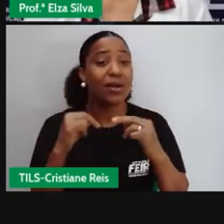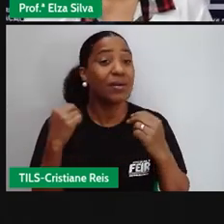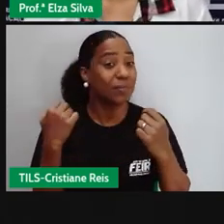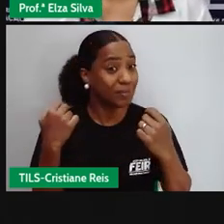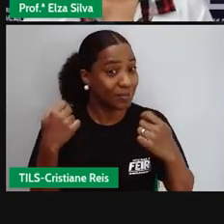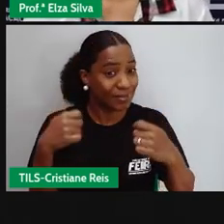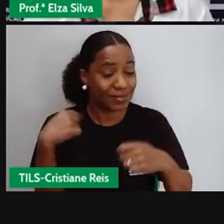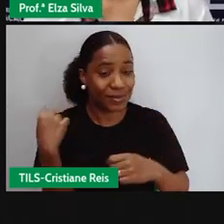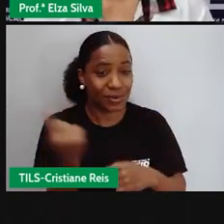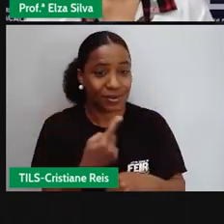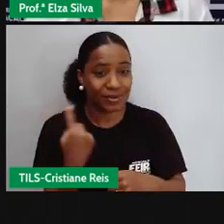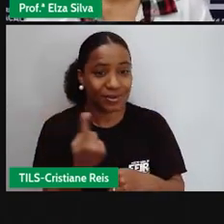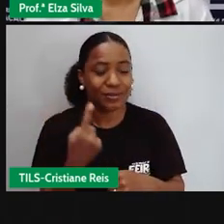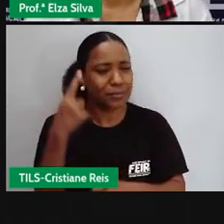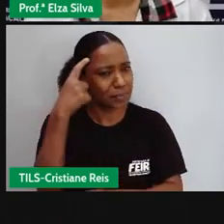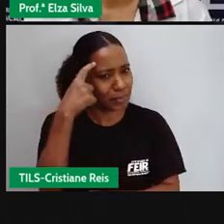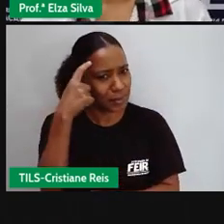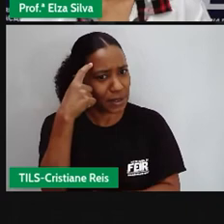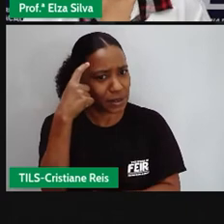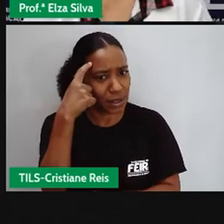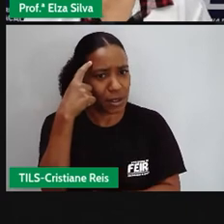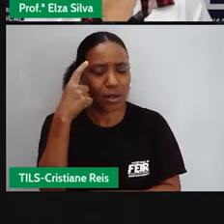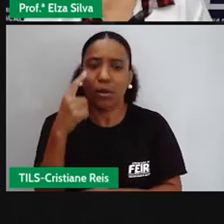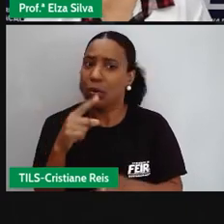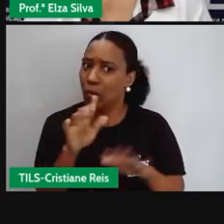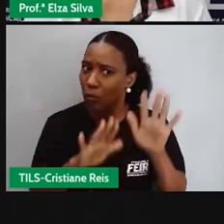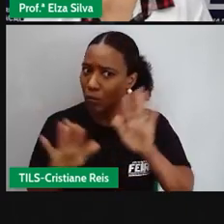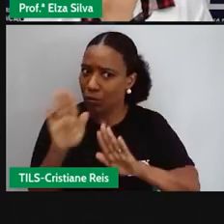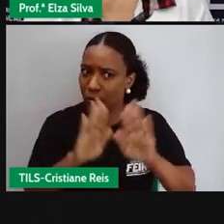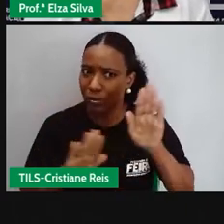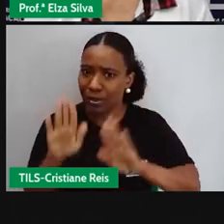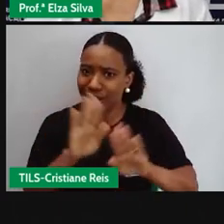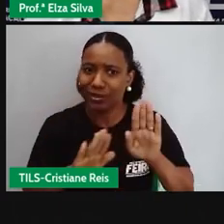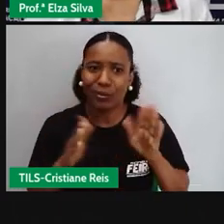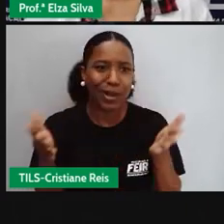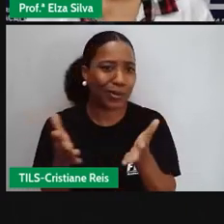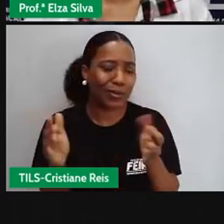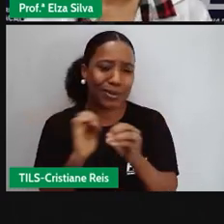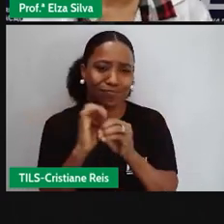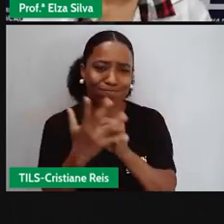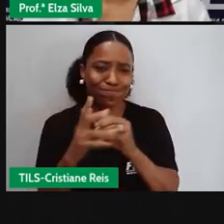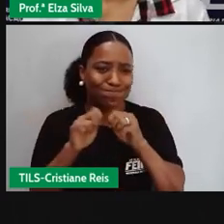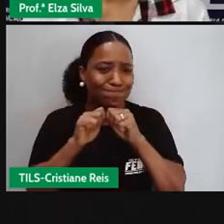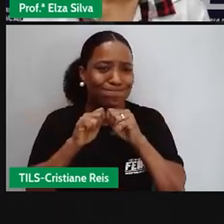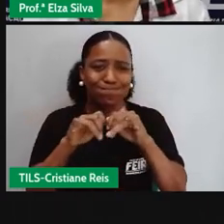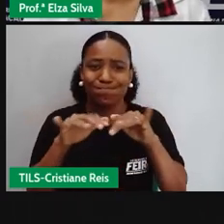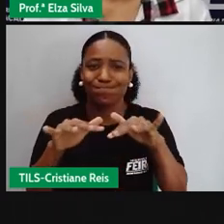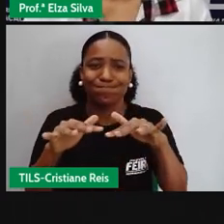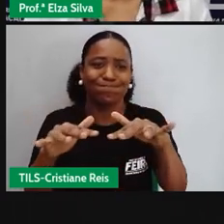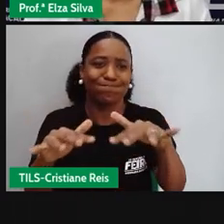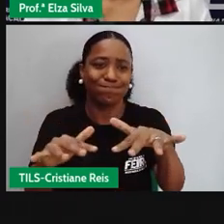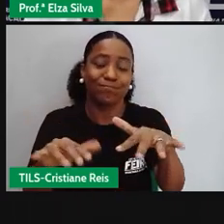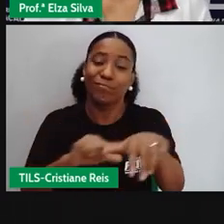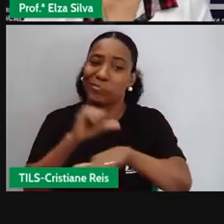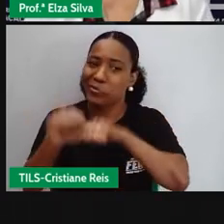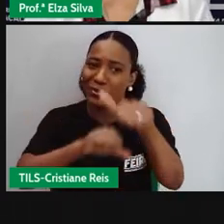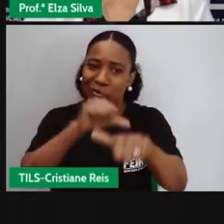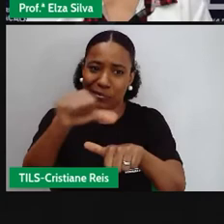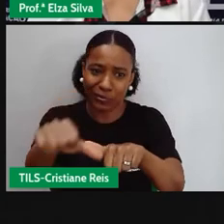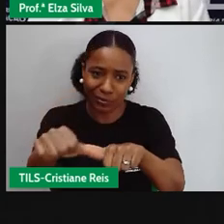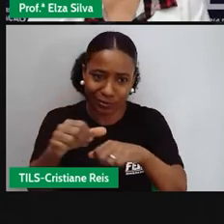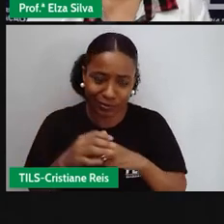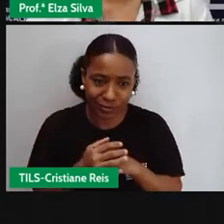preocupar com o new normal, com o novo normal. Mesmo sendo uma festa em família, nós